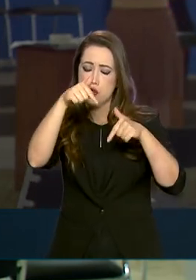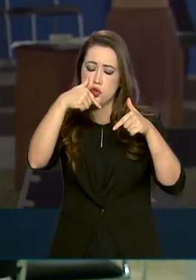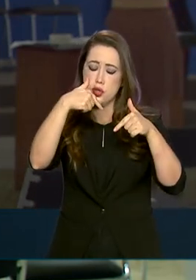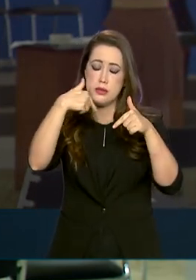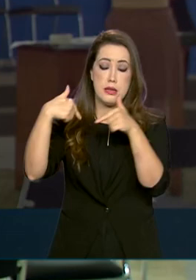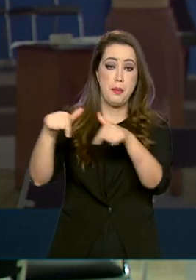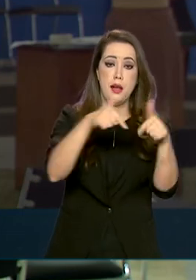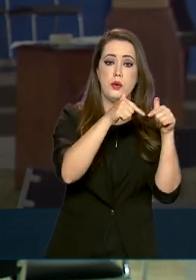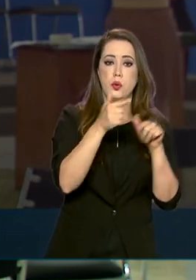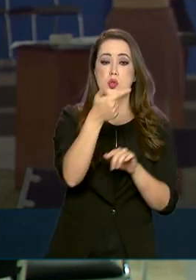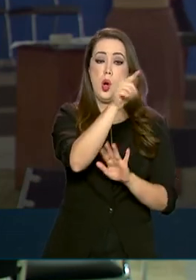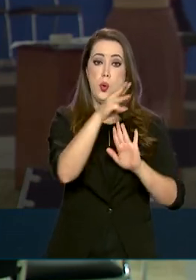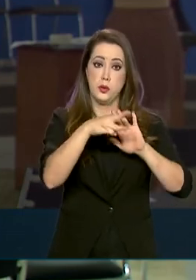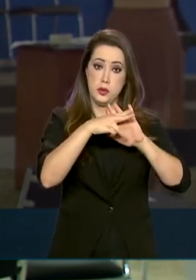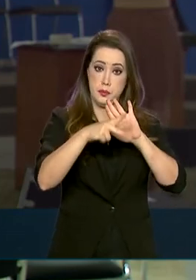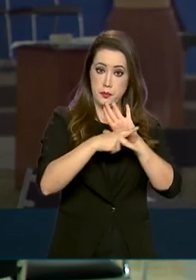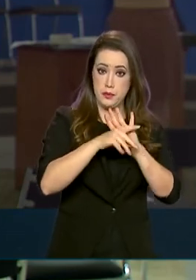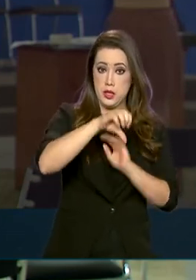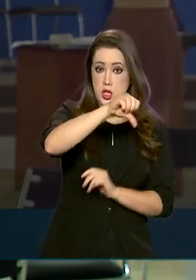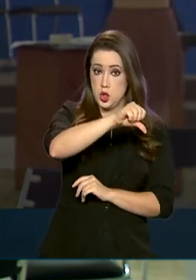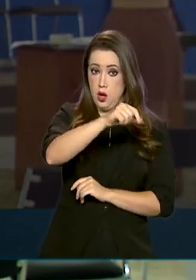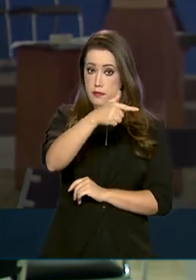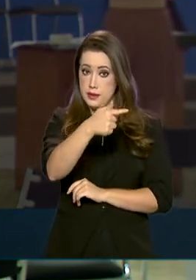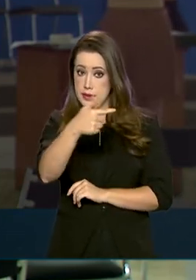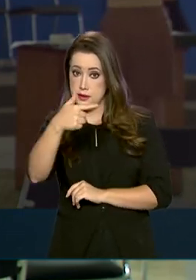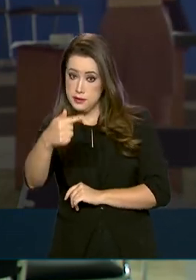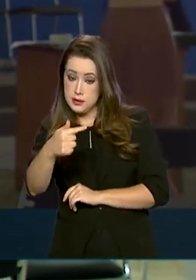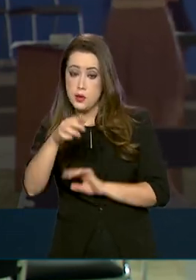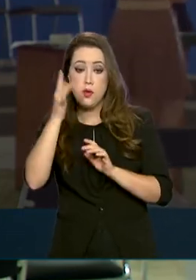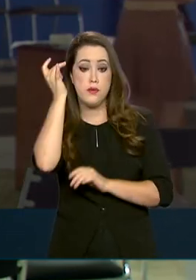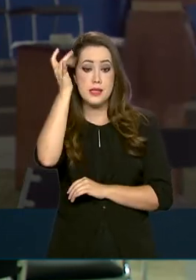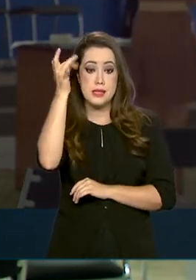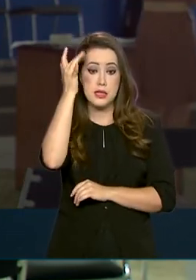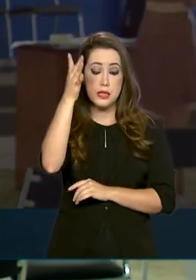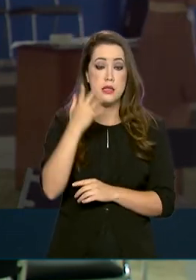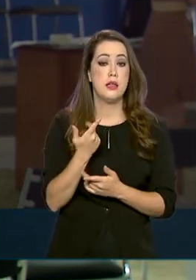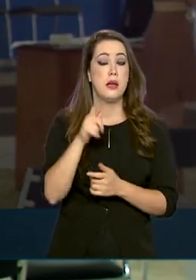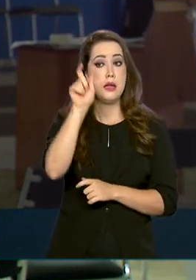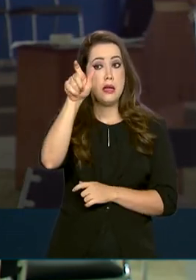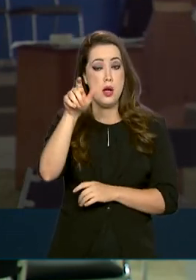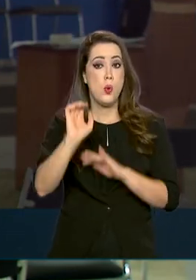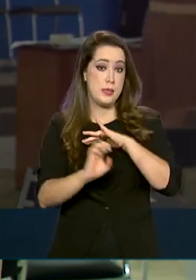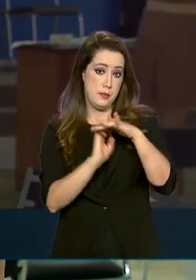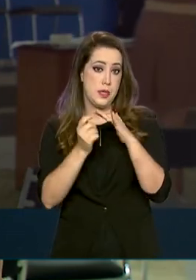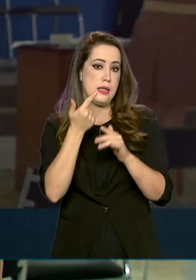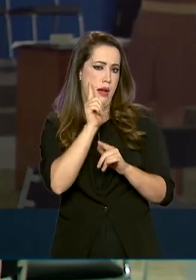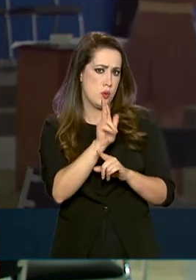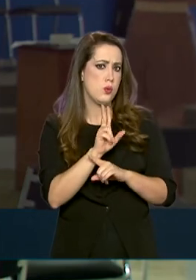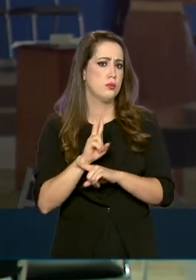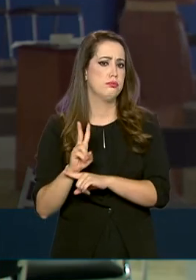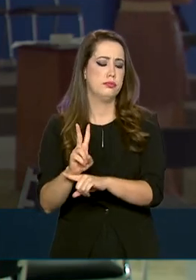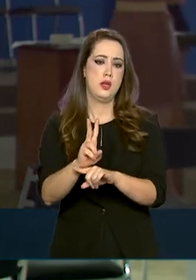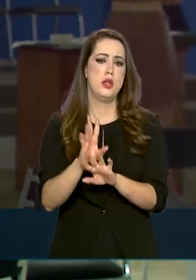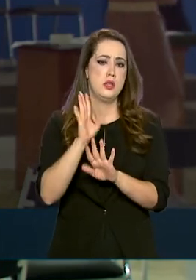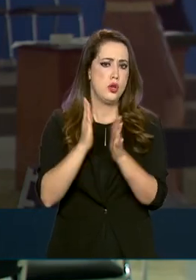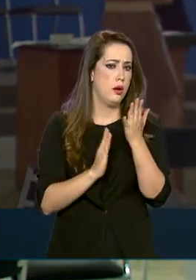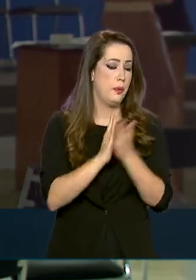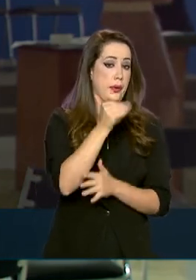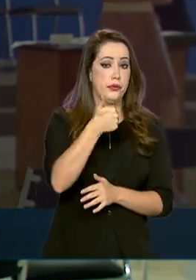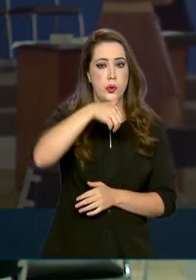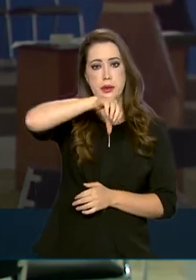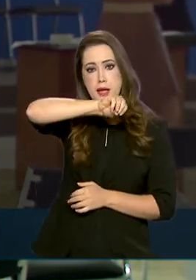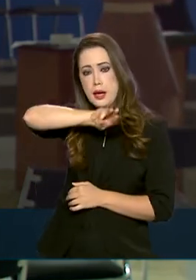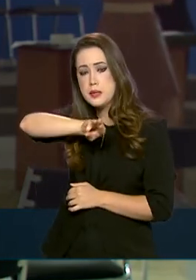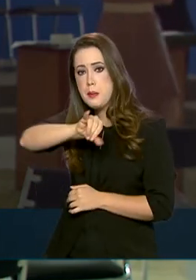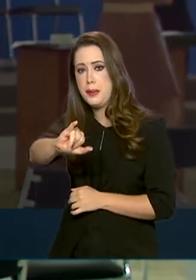A outra MP, a 975, ela facilita o crédito pelos empresários e já aprovou 10 bilhões em